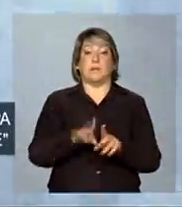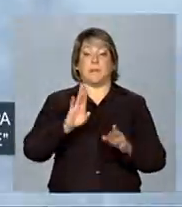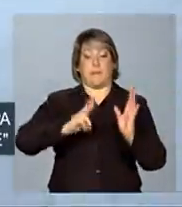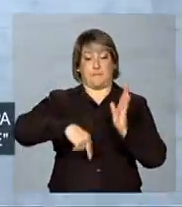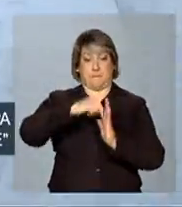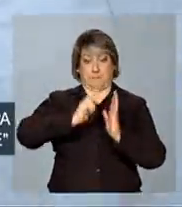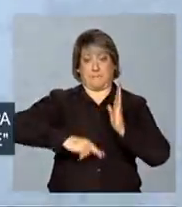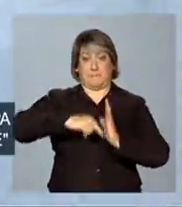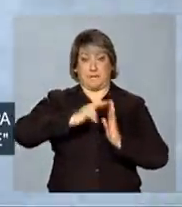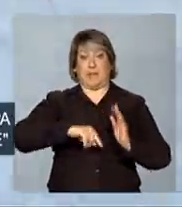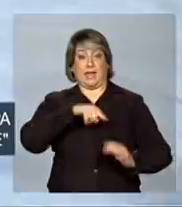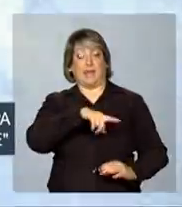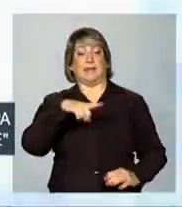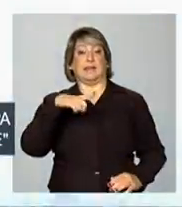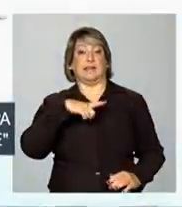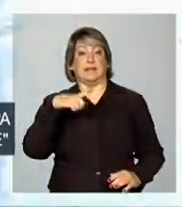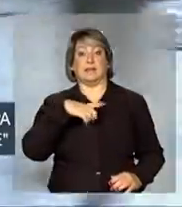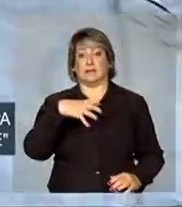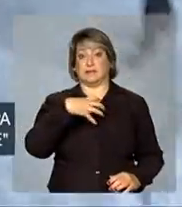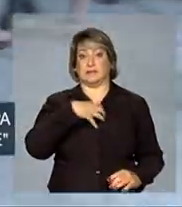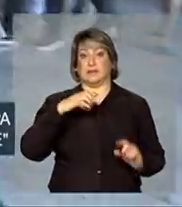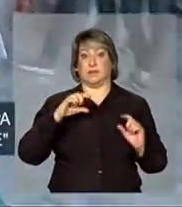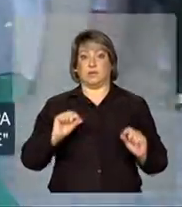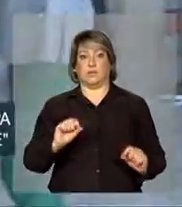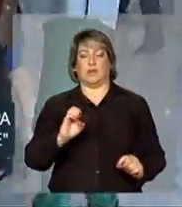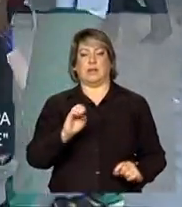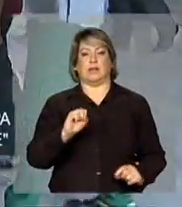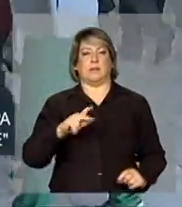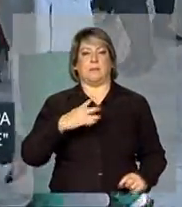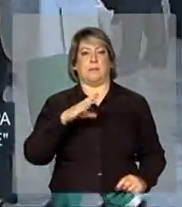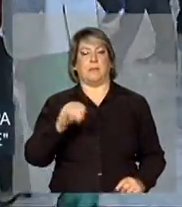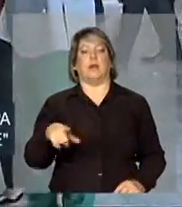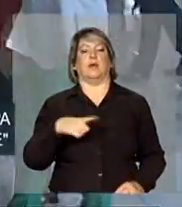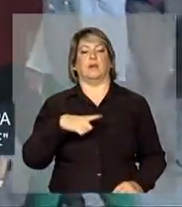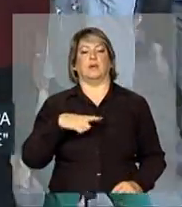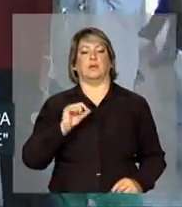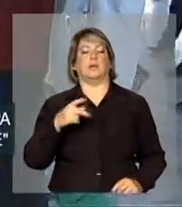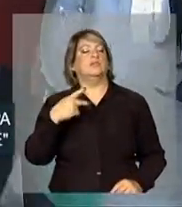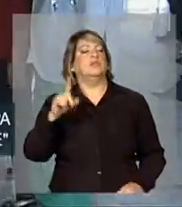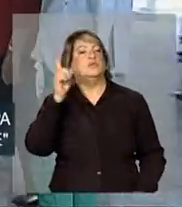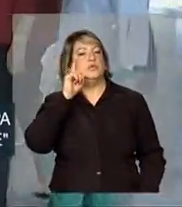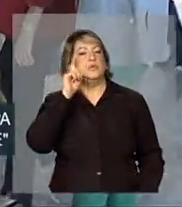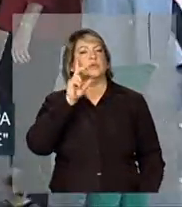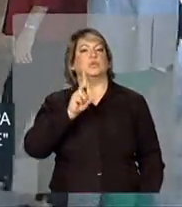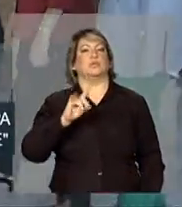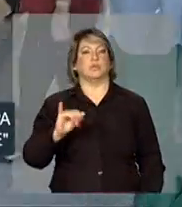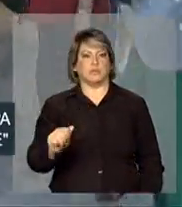pintura, segundo ele, tem tomado um espaço considerável no seu dia a dia.